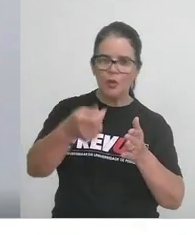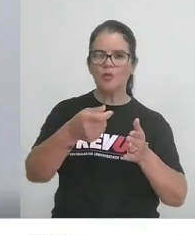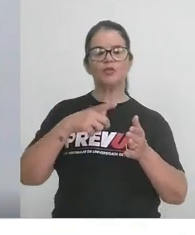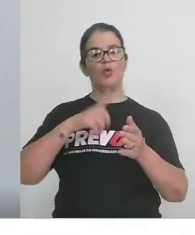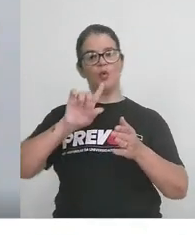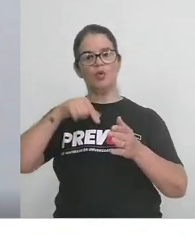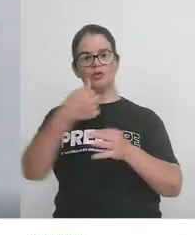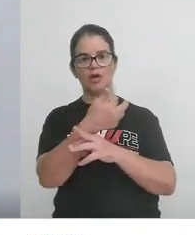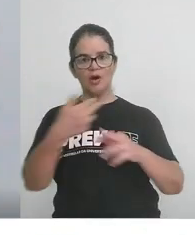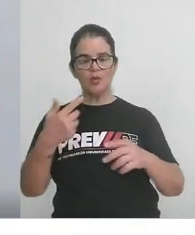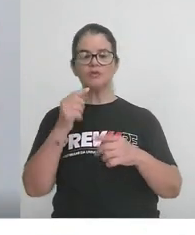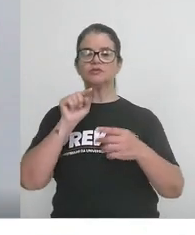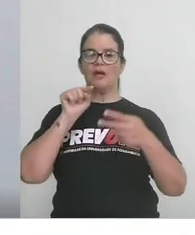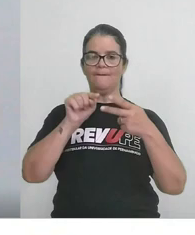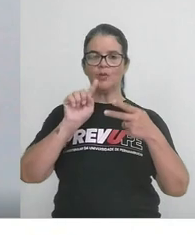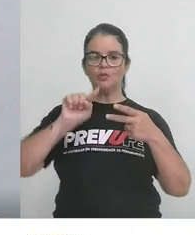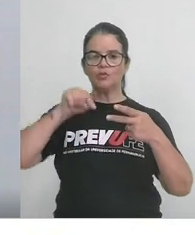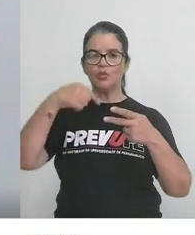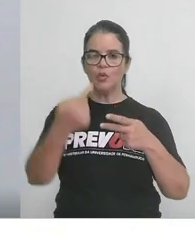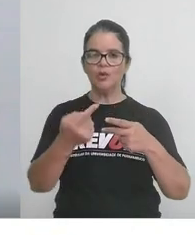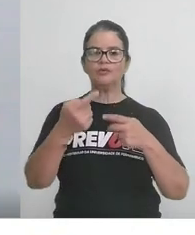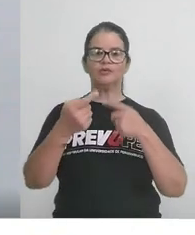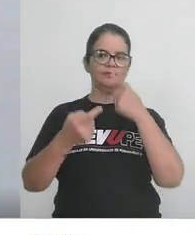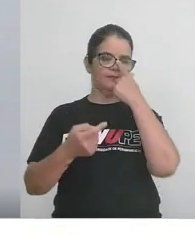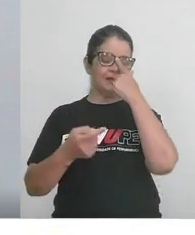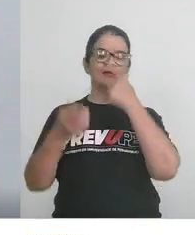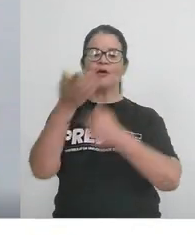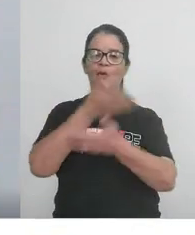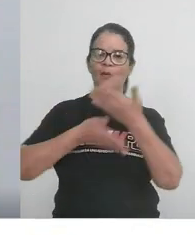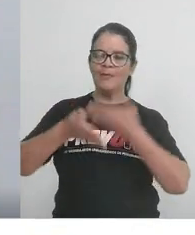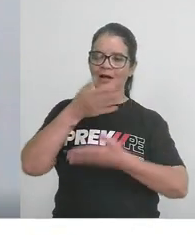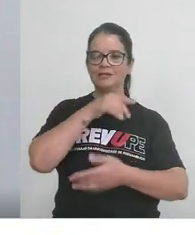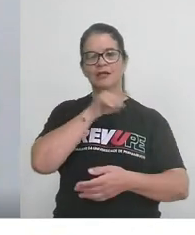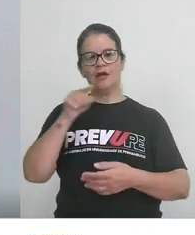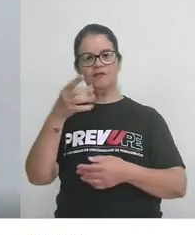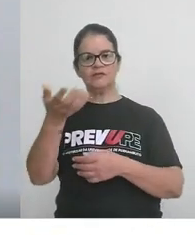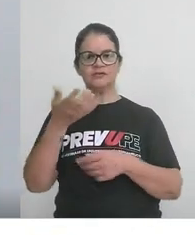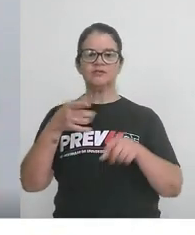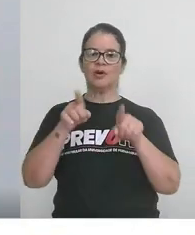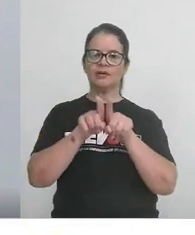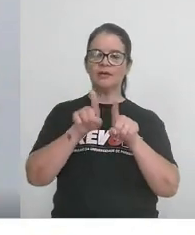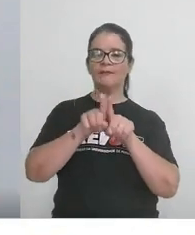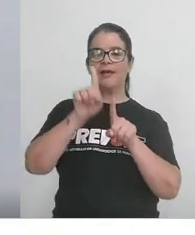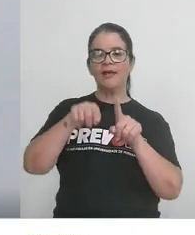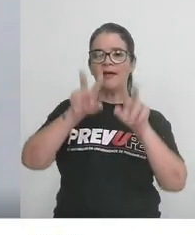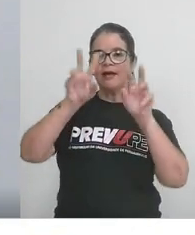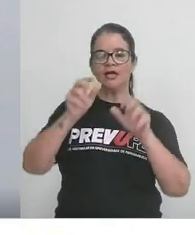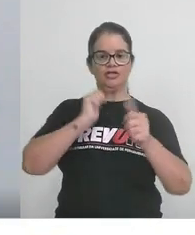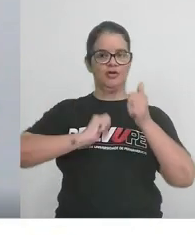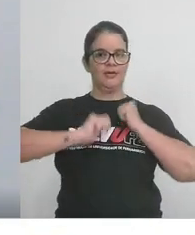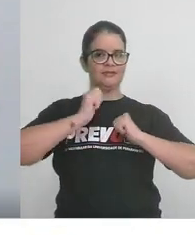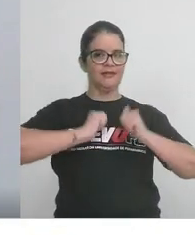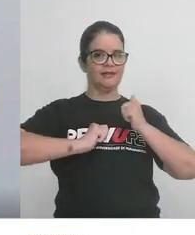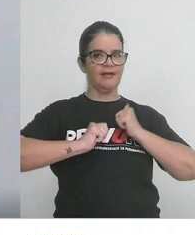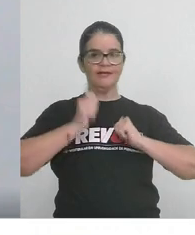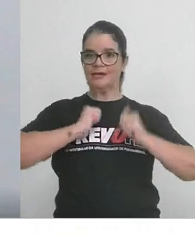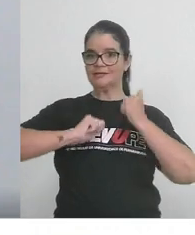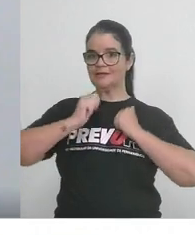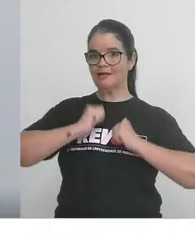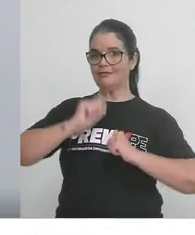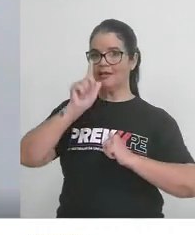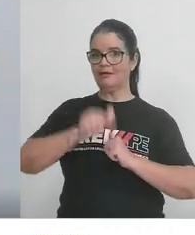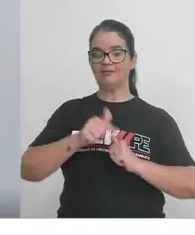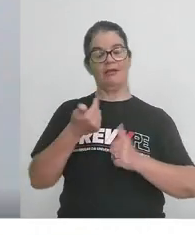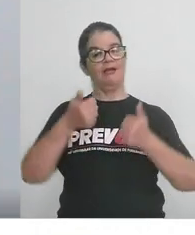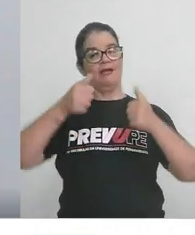A outra coisa, outro ponto que eu queria também compartilhar com vocês é a questão da ansiedade. A ansiedade é